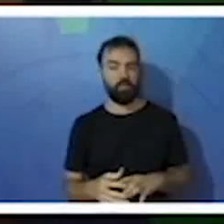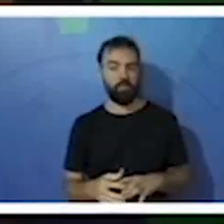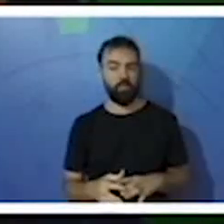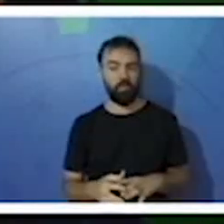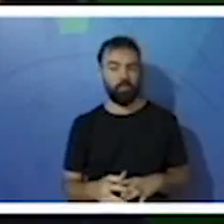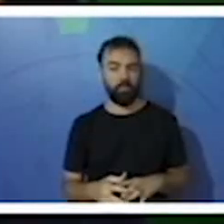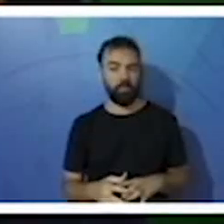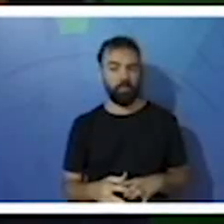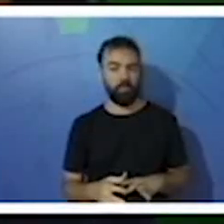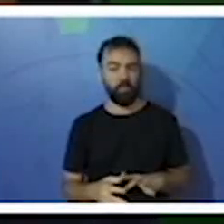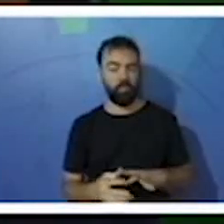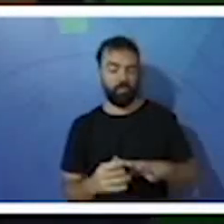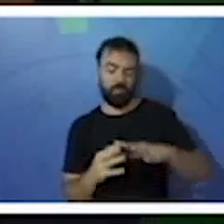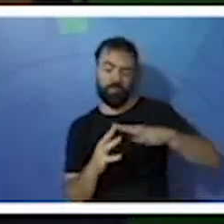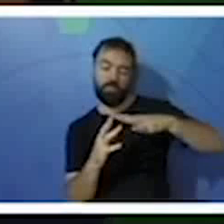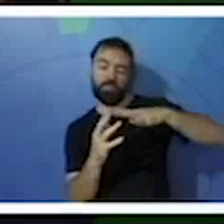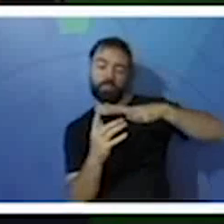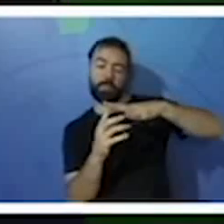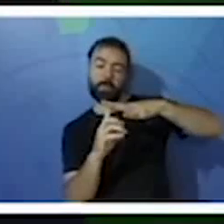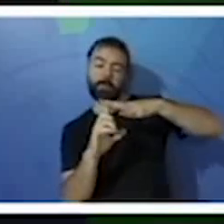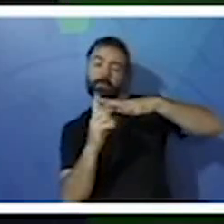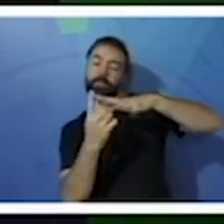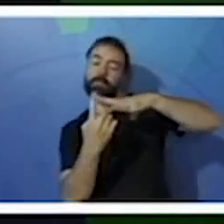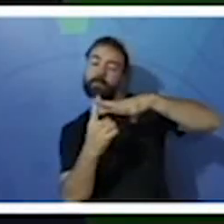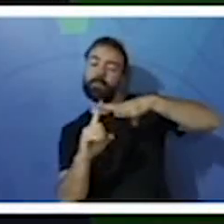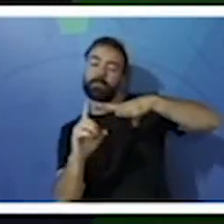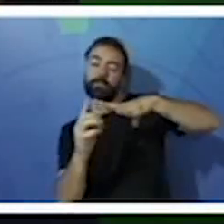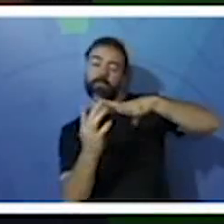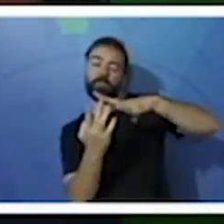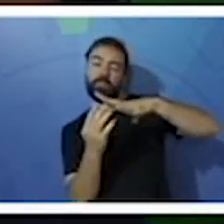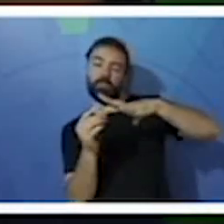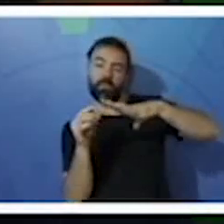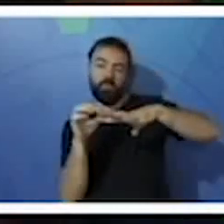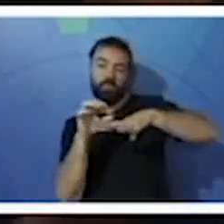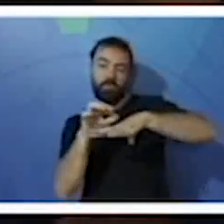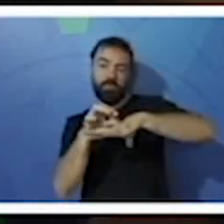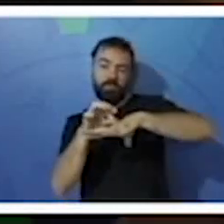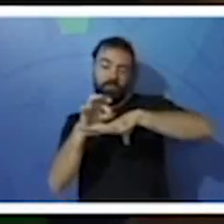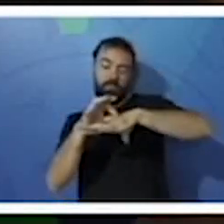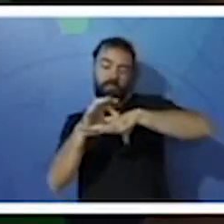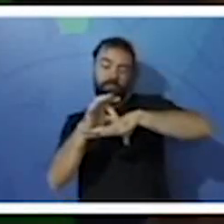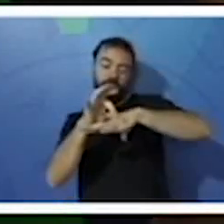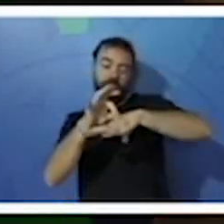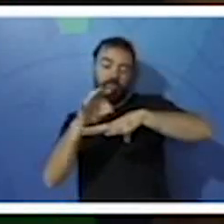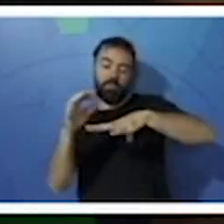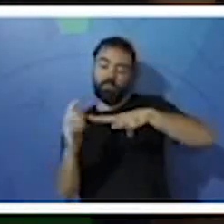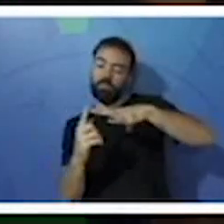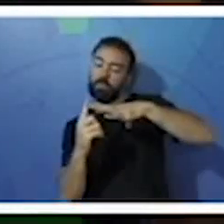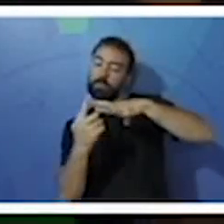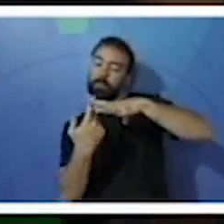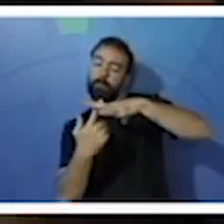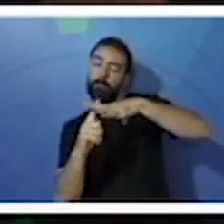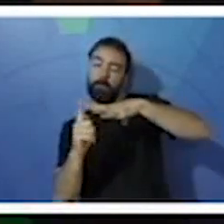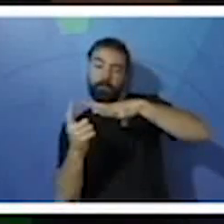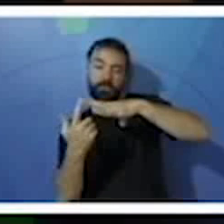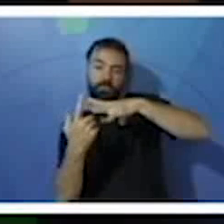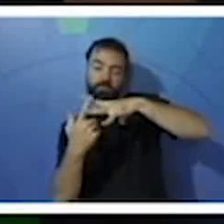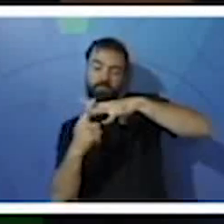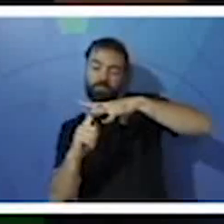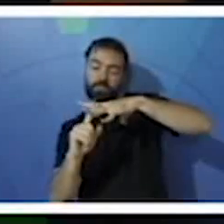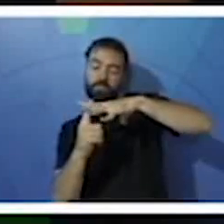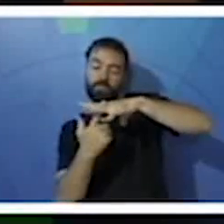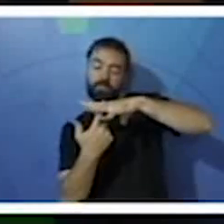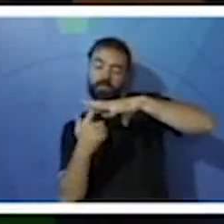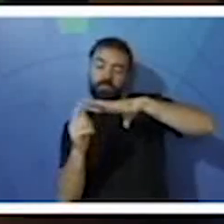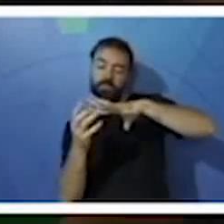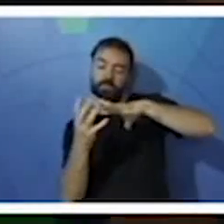observar que tem uma membrana, não é separadinho como de algumas aves, tá? Eles têm uma membrana como se fosse